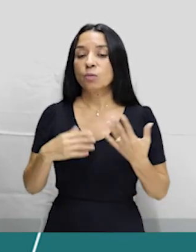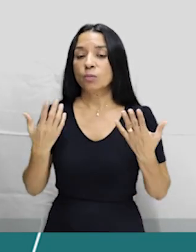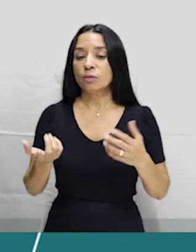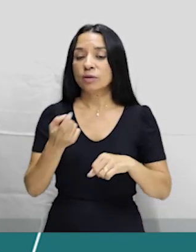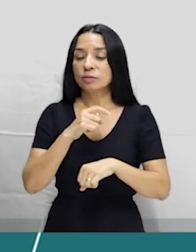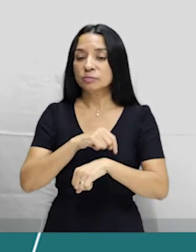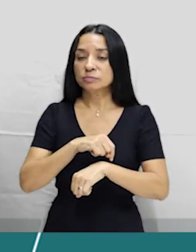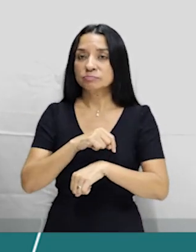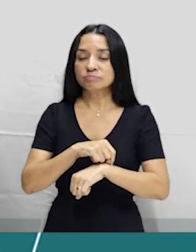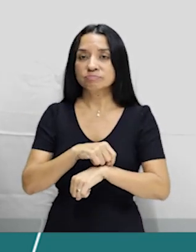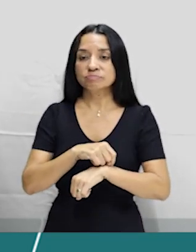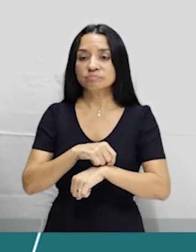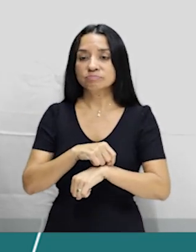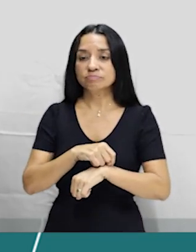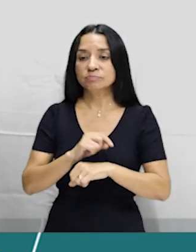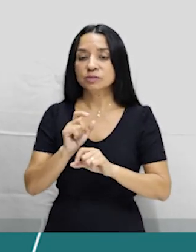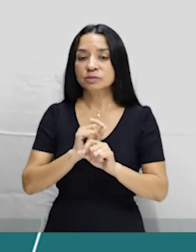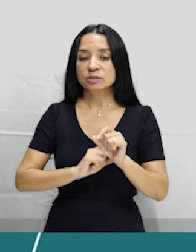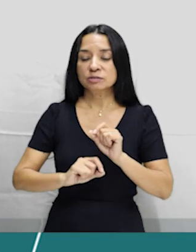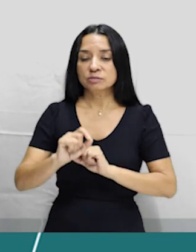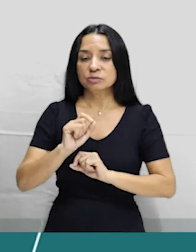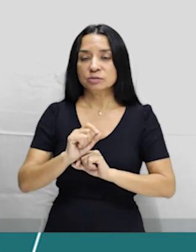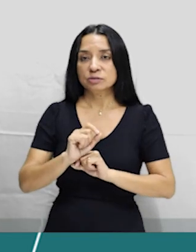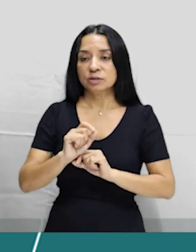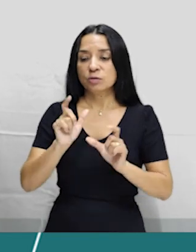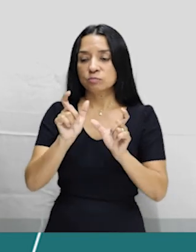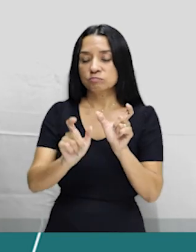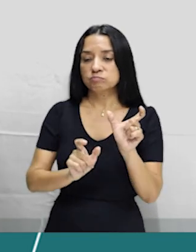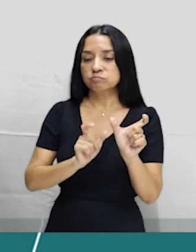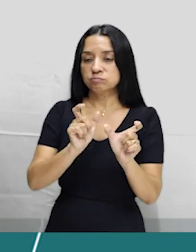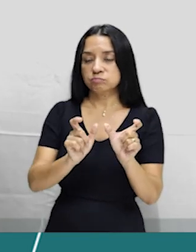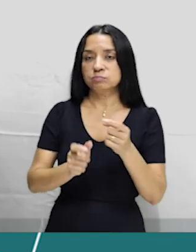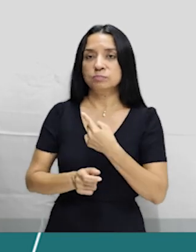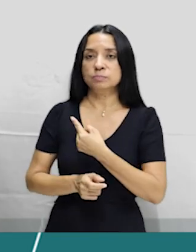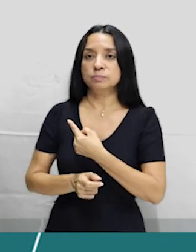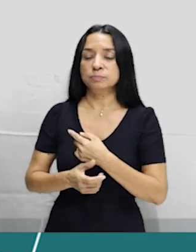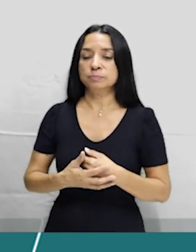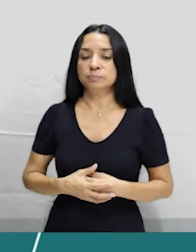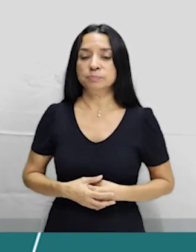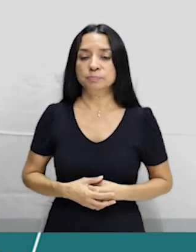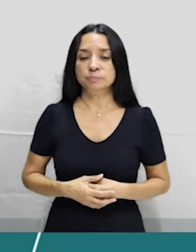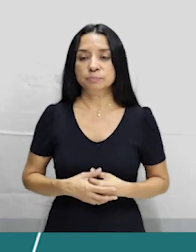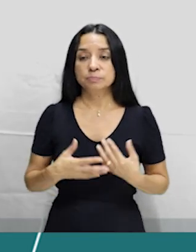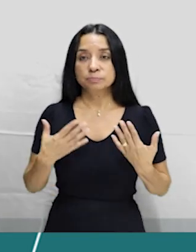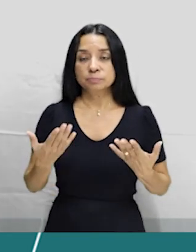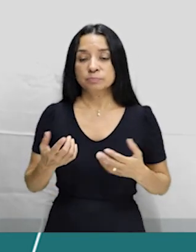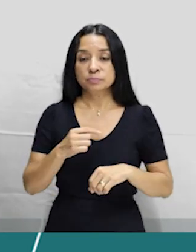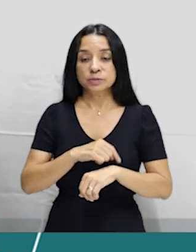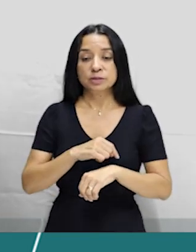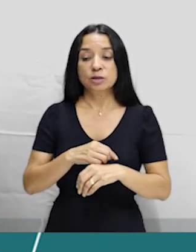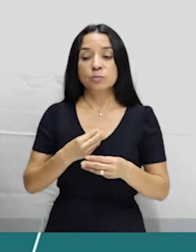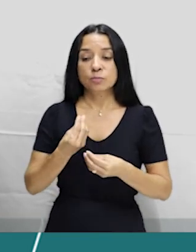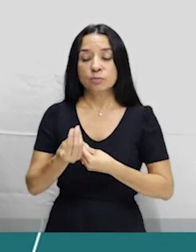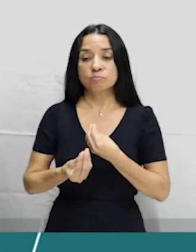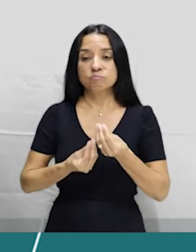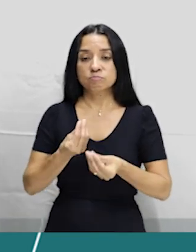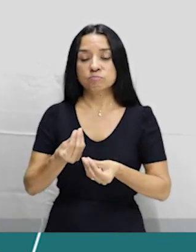tempo, tá? Que ele está conjugado aqui. E aí, o tempo e o modo.